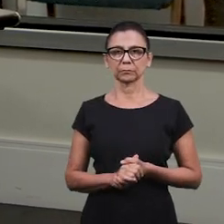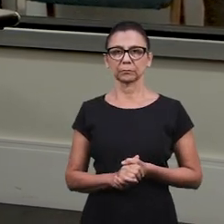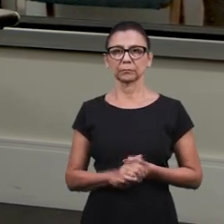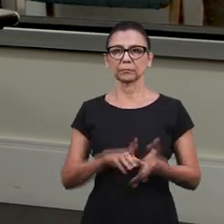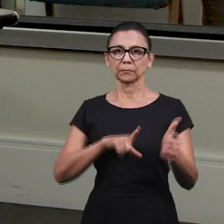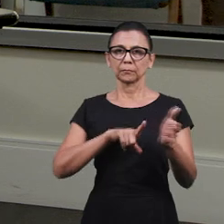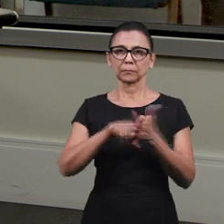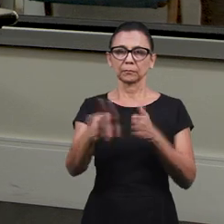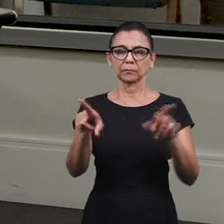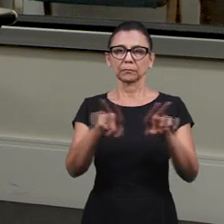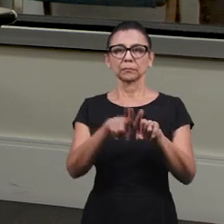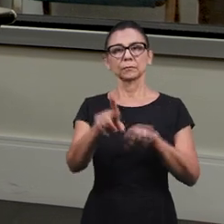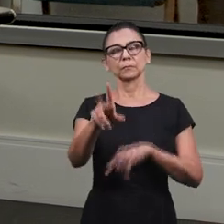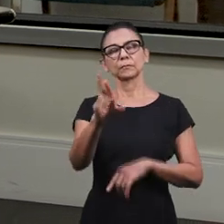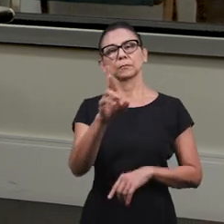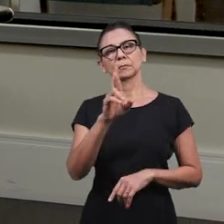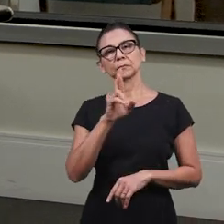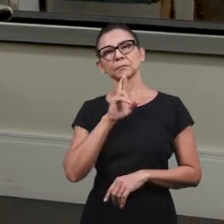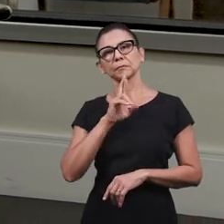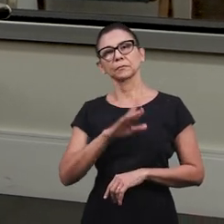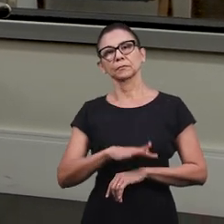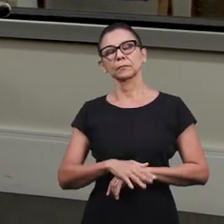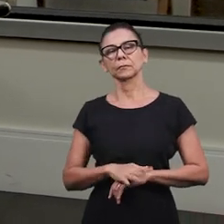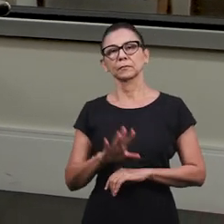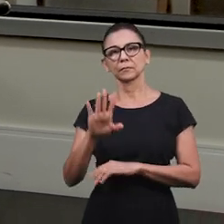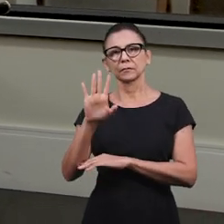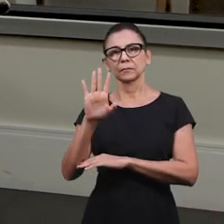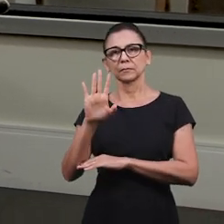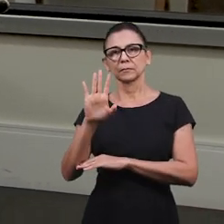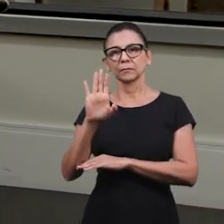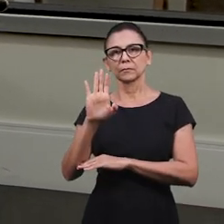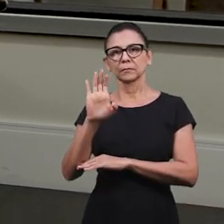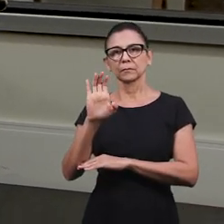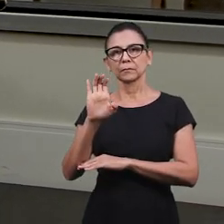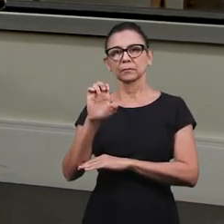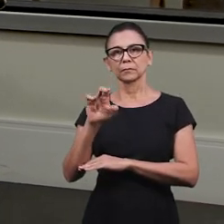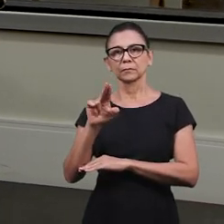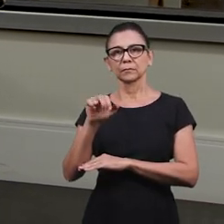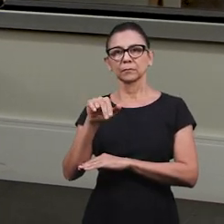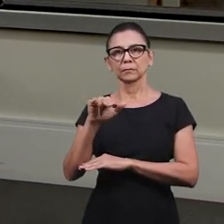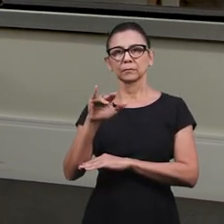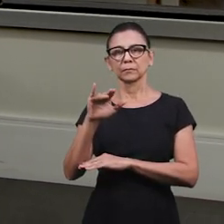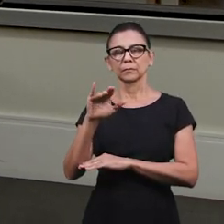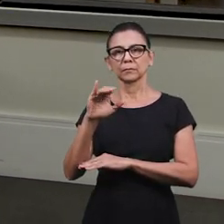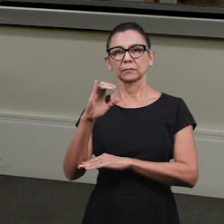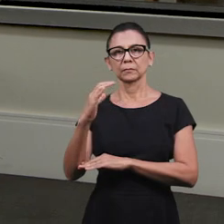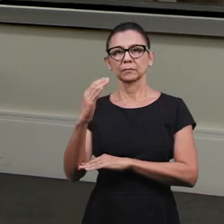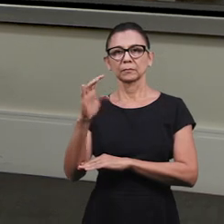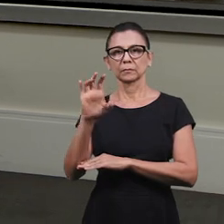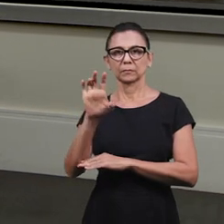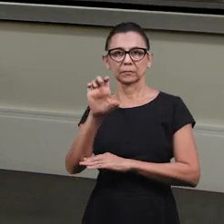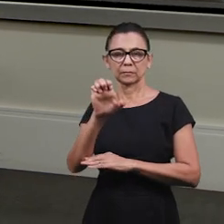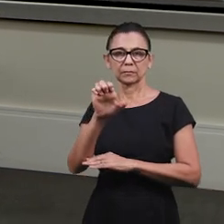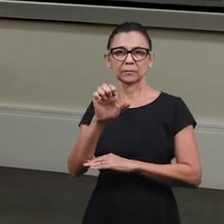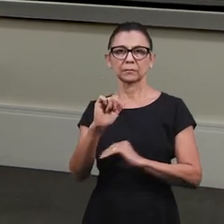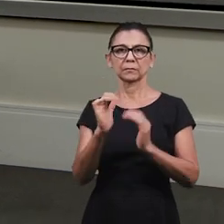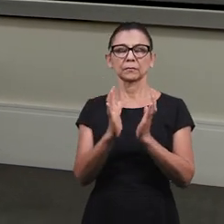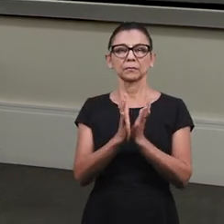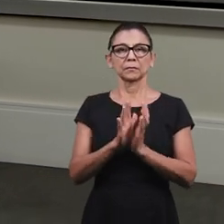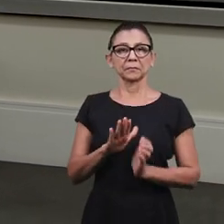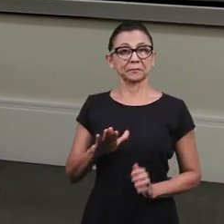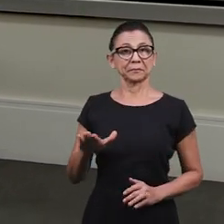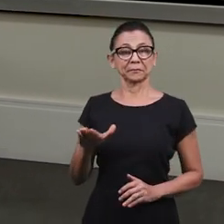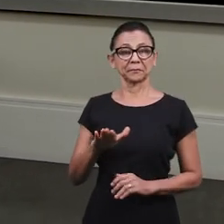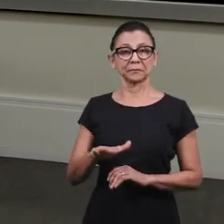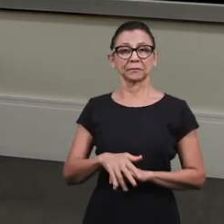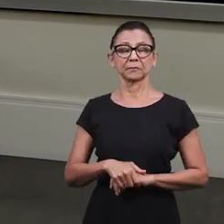repetir a pergunta. E esta irmã é a nossa irmã Eunice. Eunice Ramos, ela é da classe de intermediários